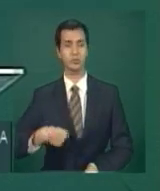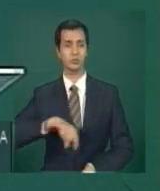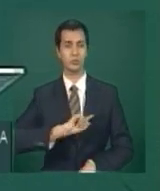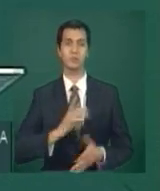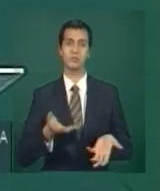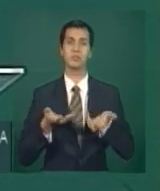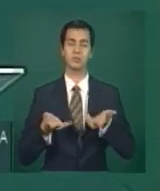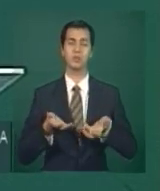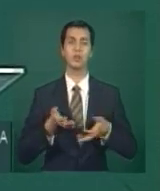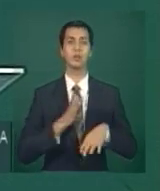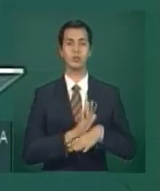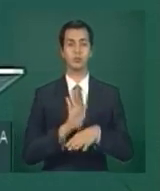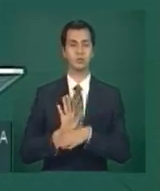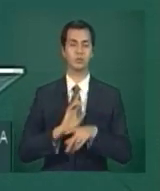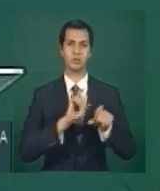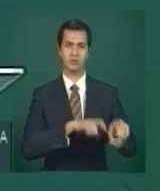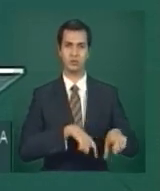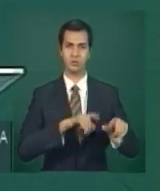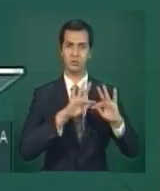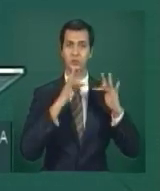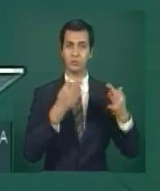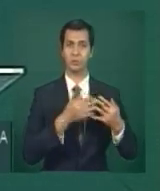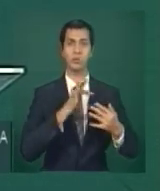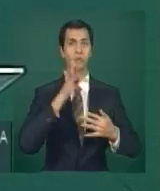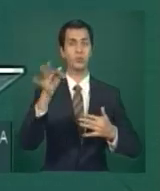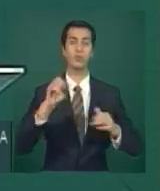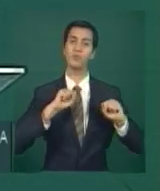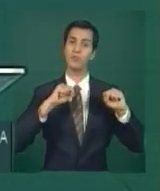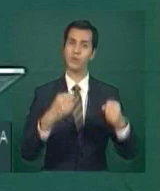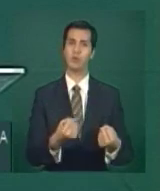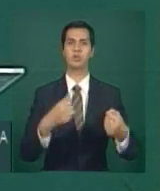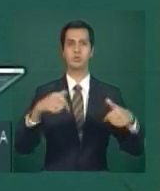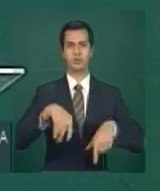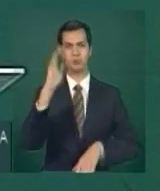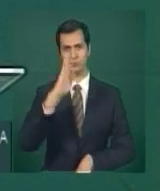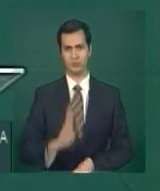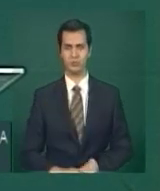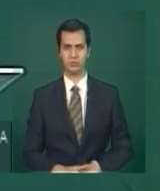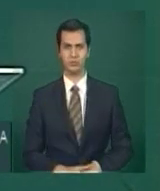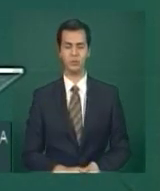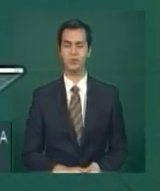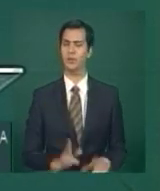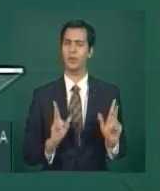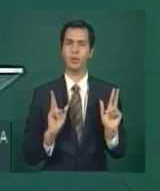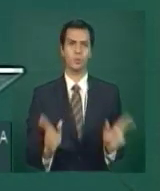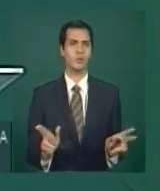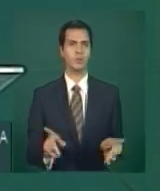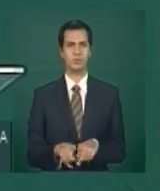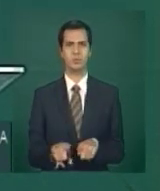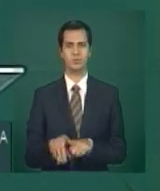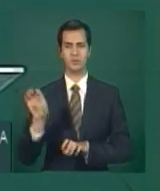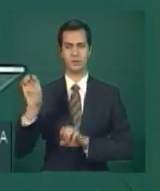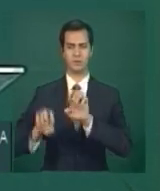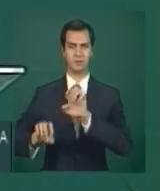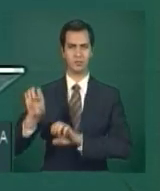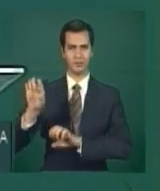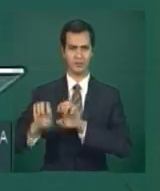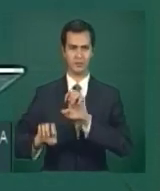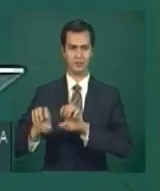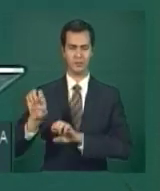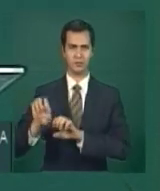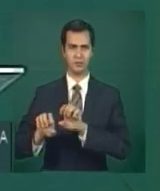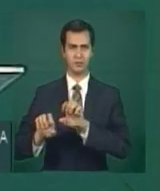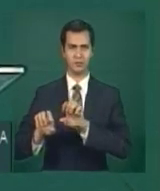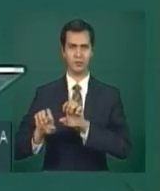forças produtivas, igual o pequeno empresário rural, aliás,